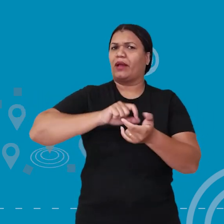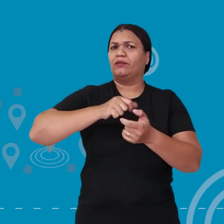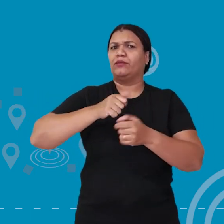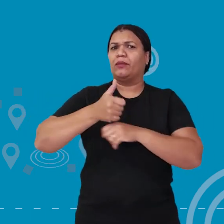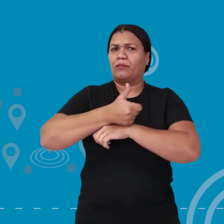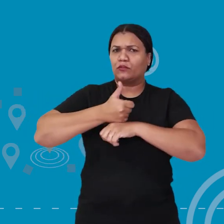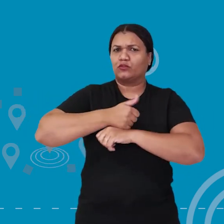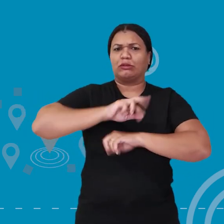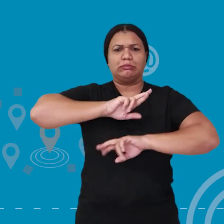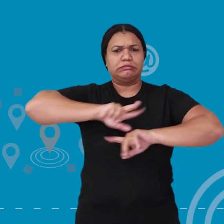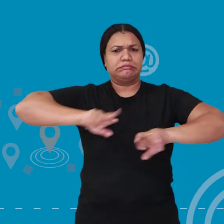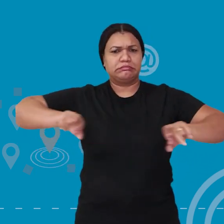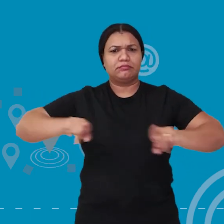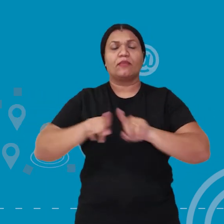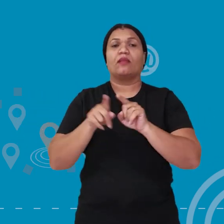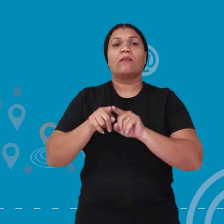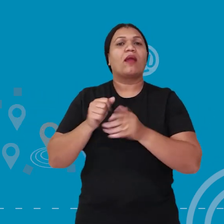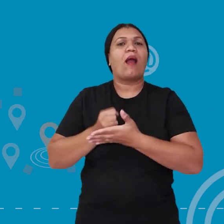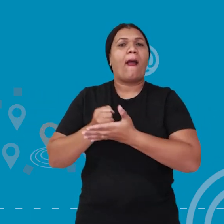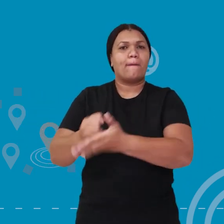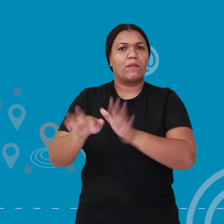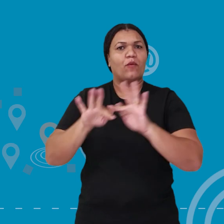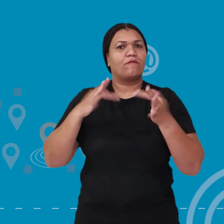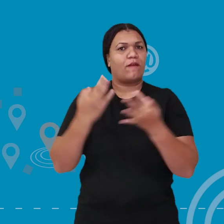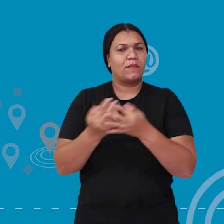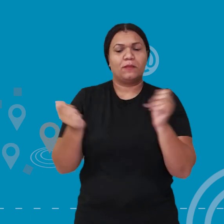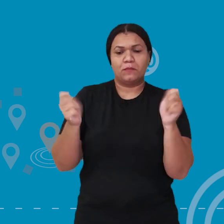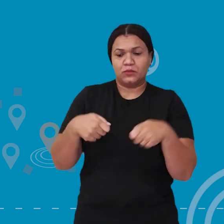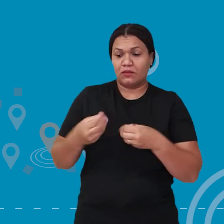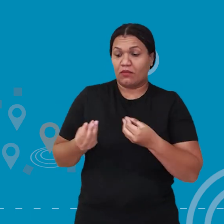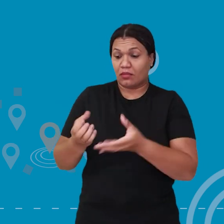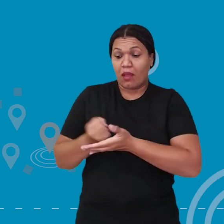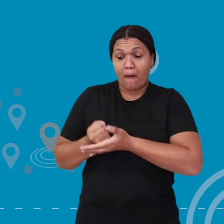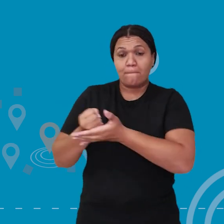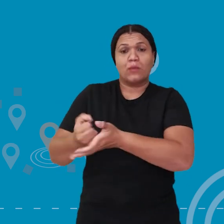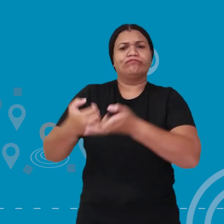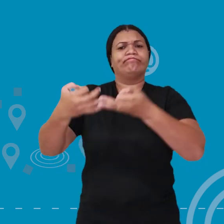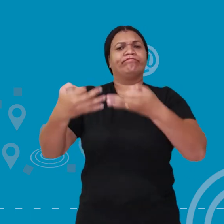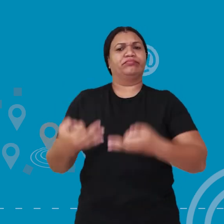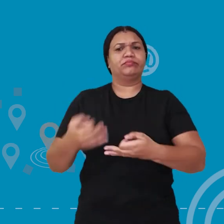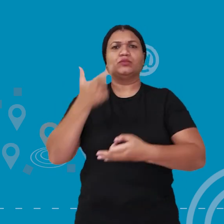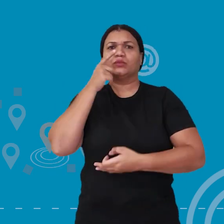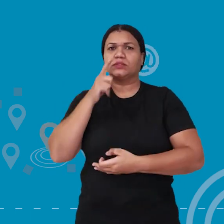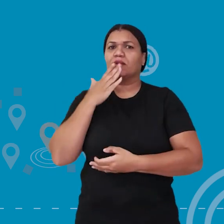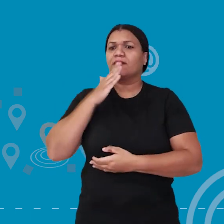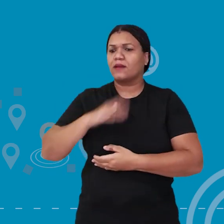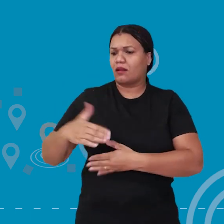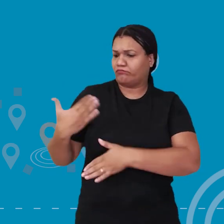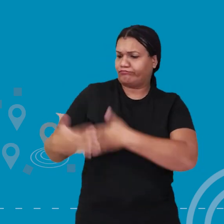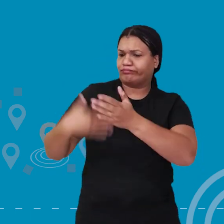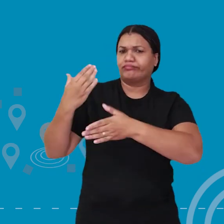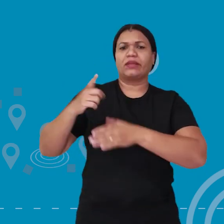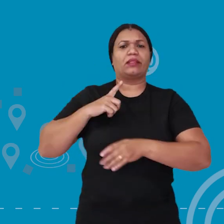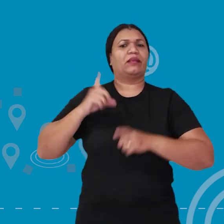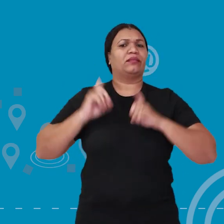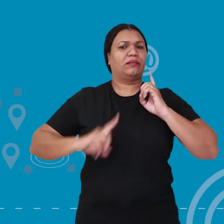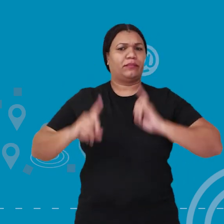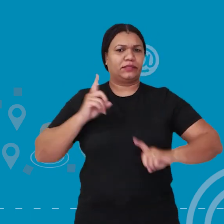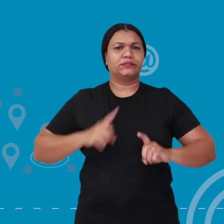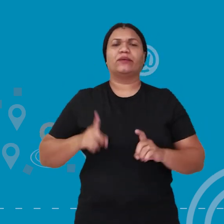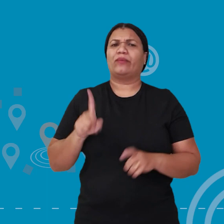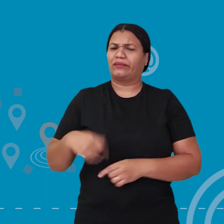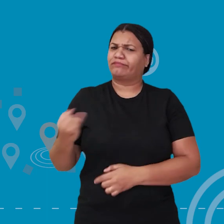além do apoio familiar, para que se possa oferecer o suporte adequado ao desenvolvimento da criança com